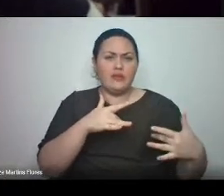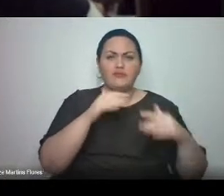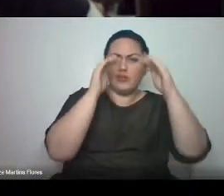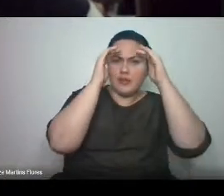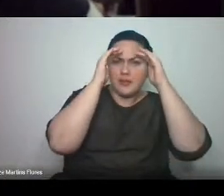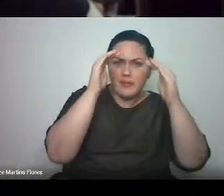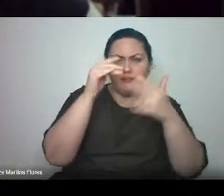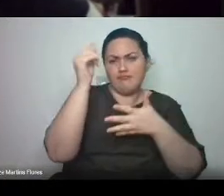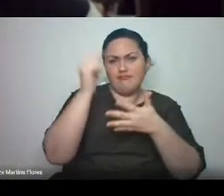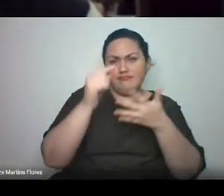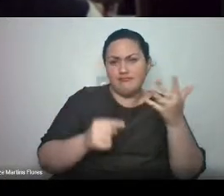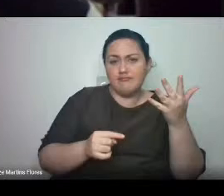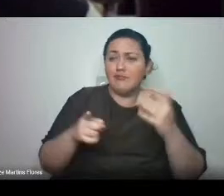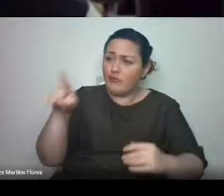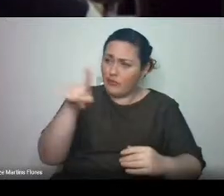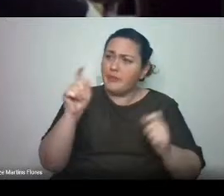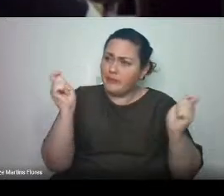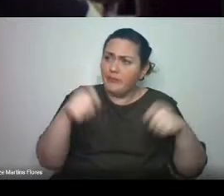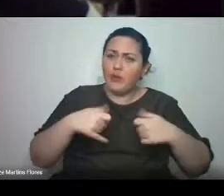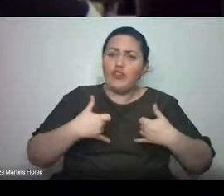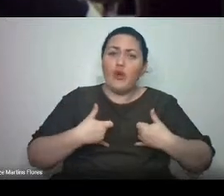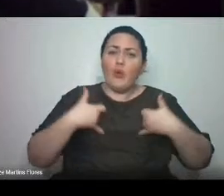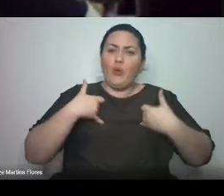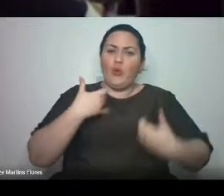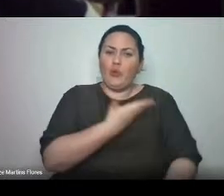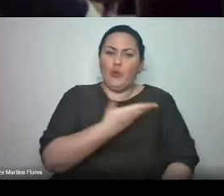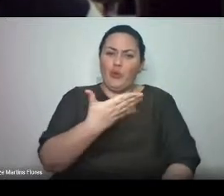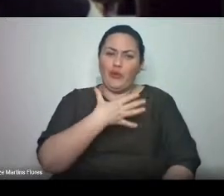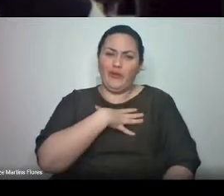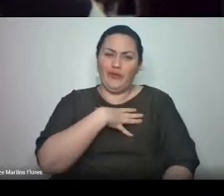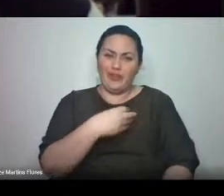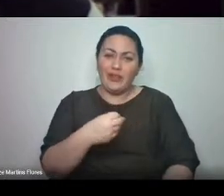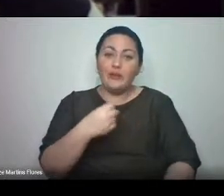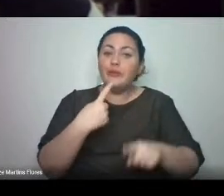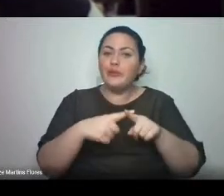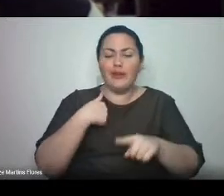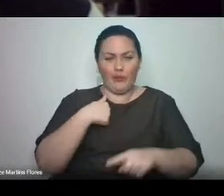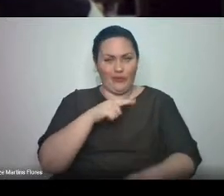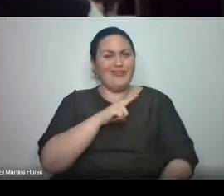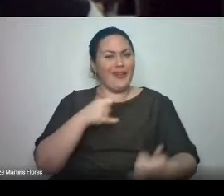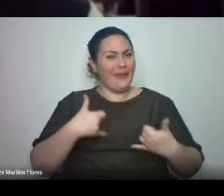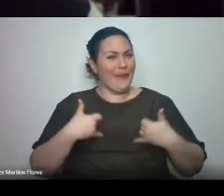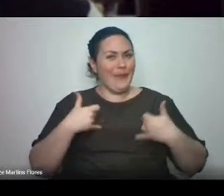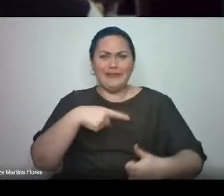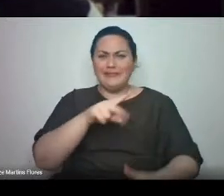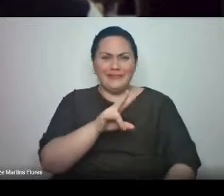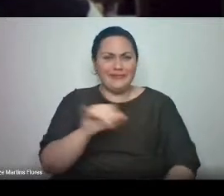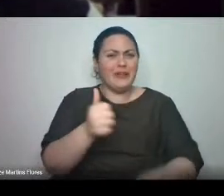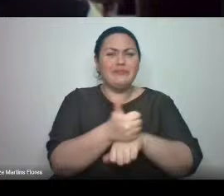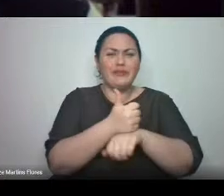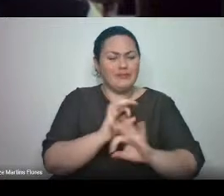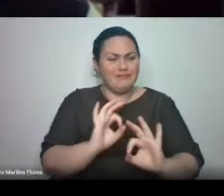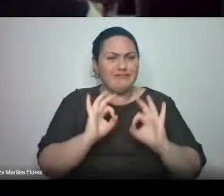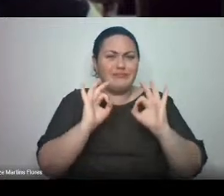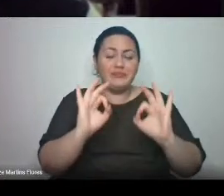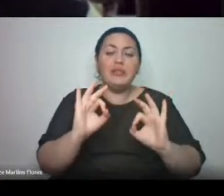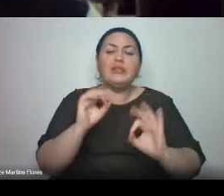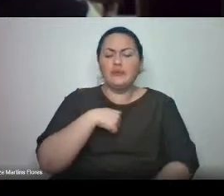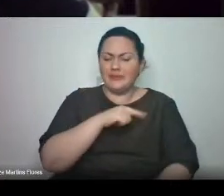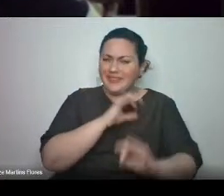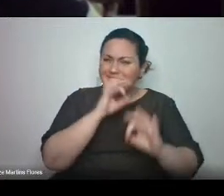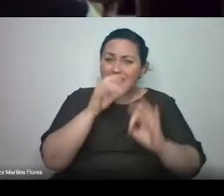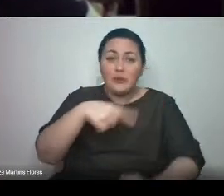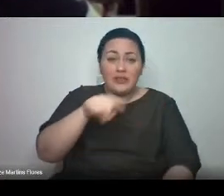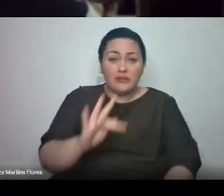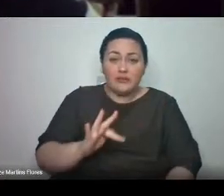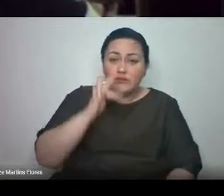São alunos excepcionais e eu tenho um imenso orgulho deles. Tenho certeza que terão pela frente um futuro brilhante, independentemente da